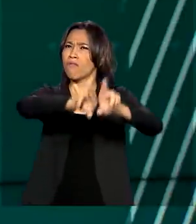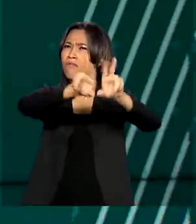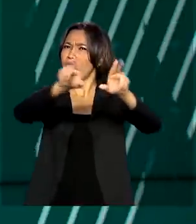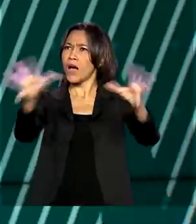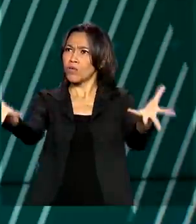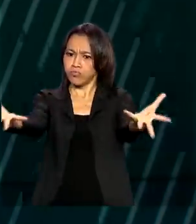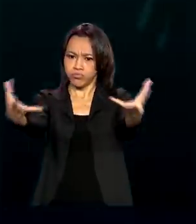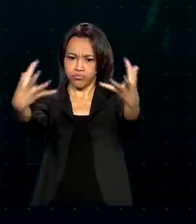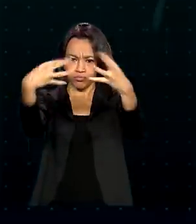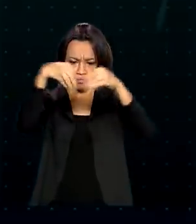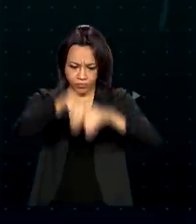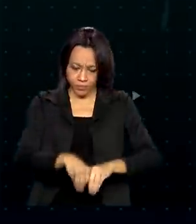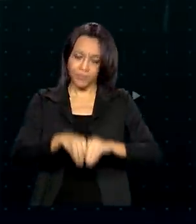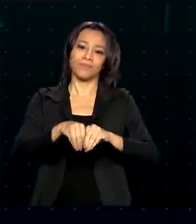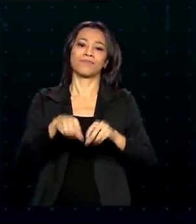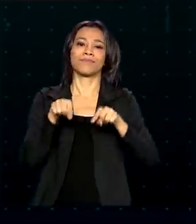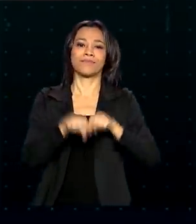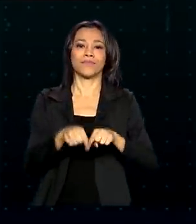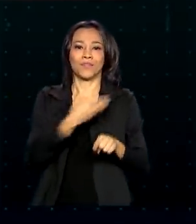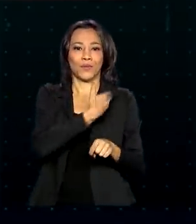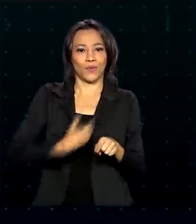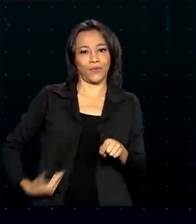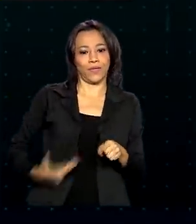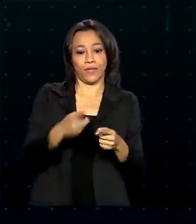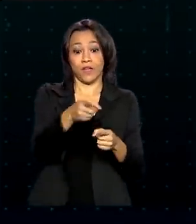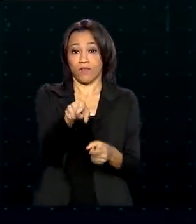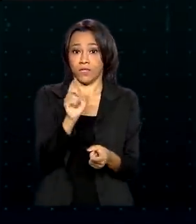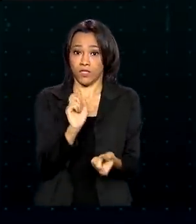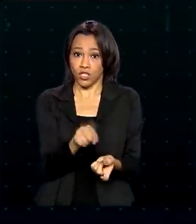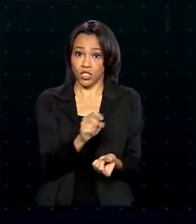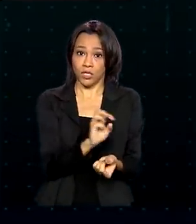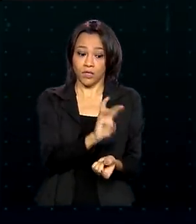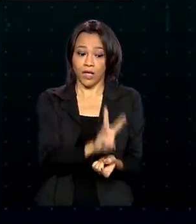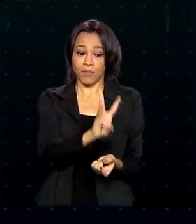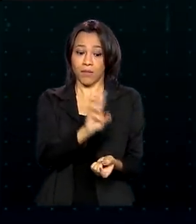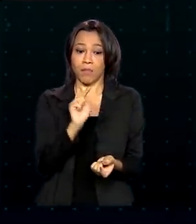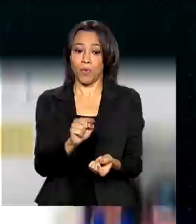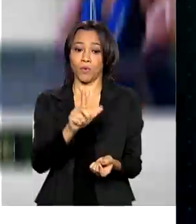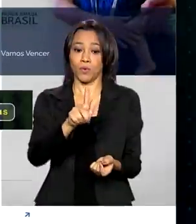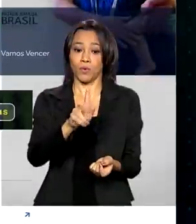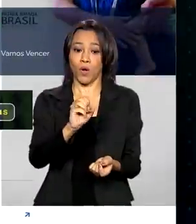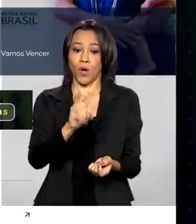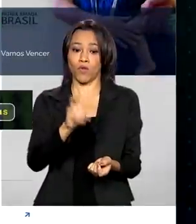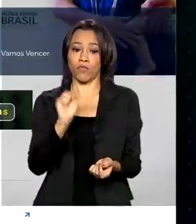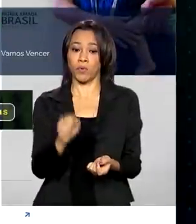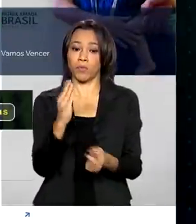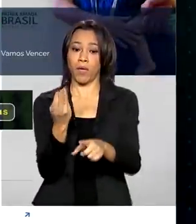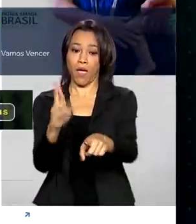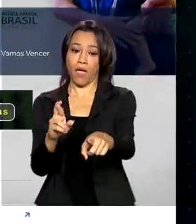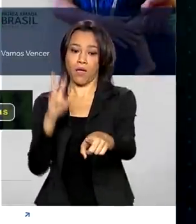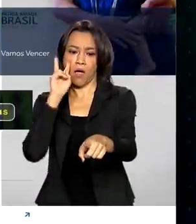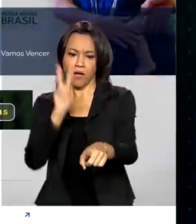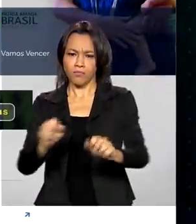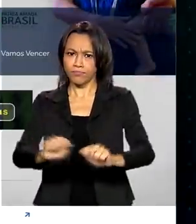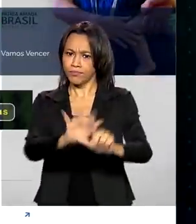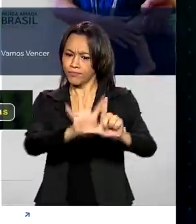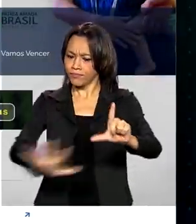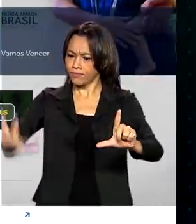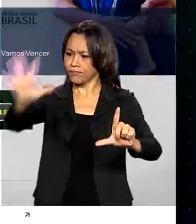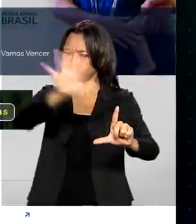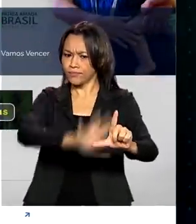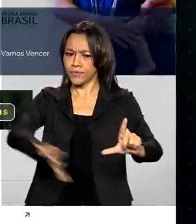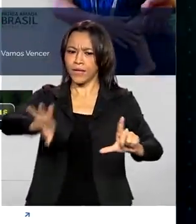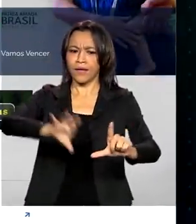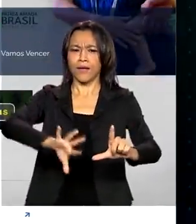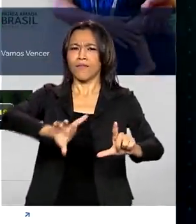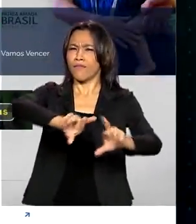governo. Ao digitar www.gov.br, o internauta encontra dezenas de sites